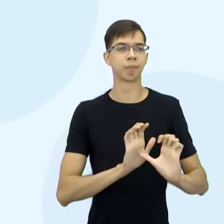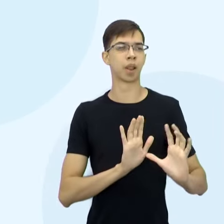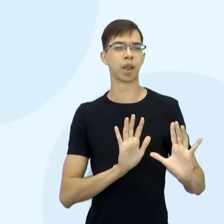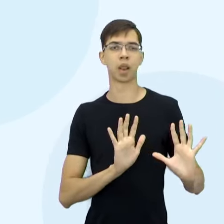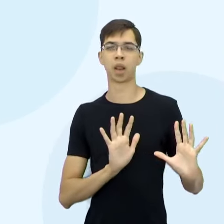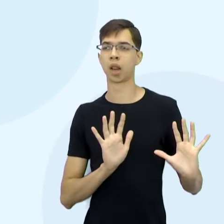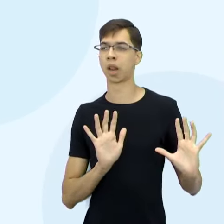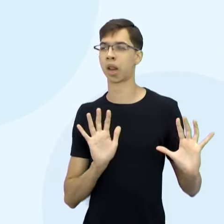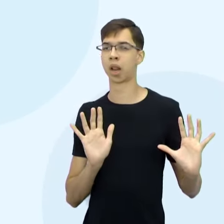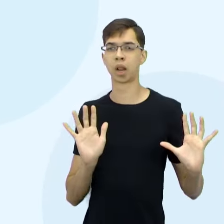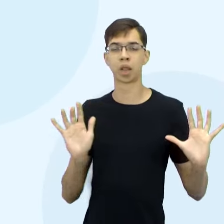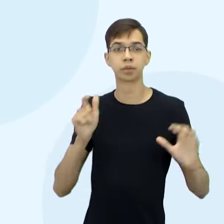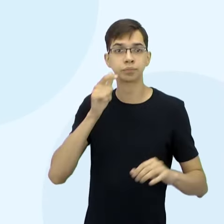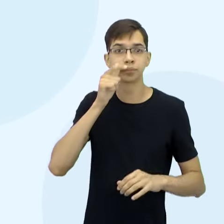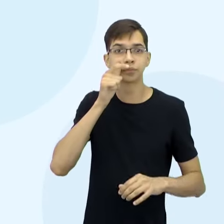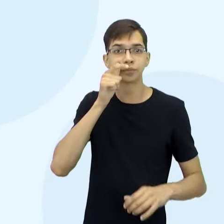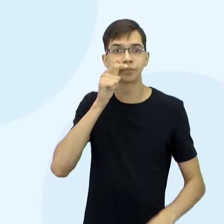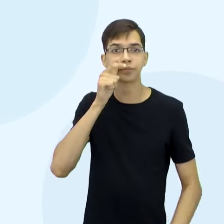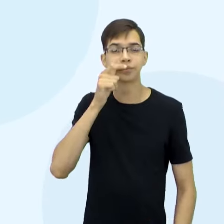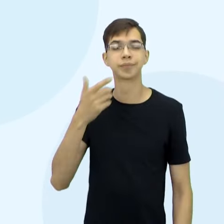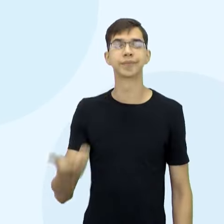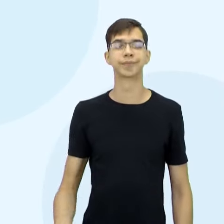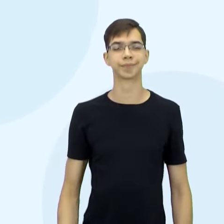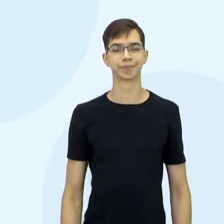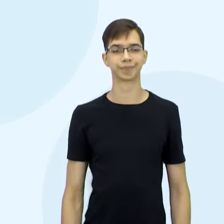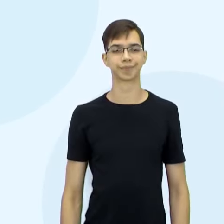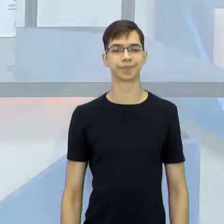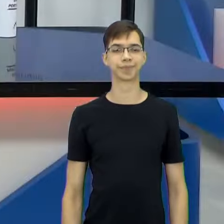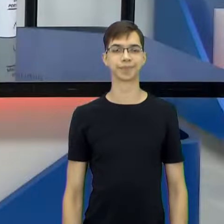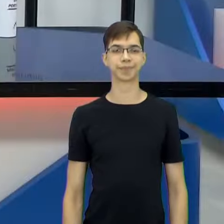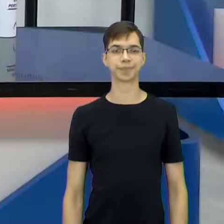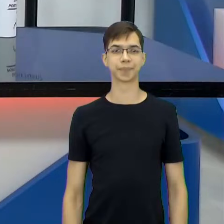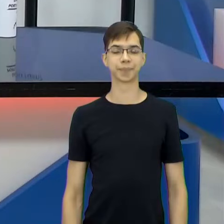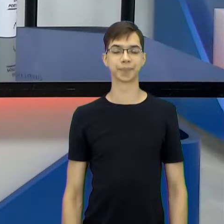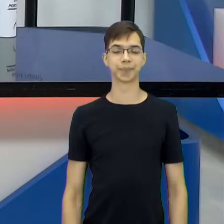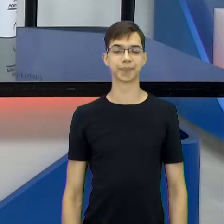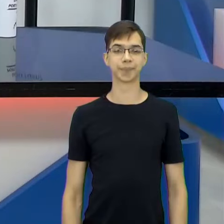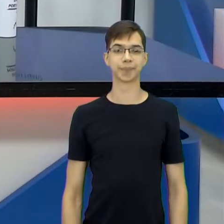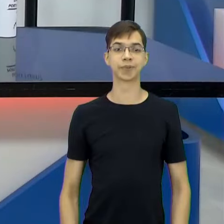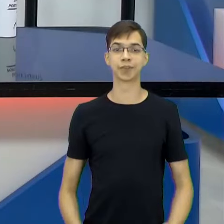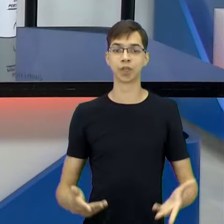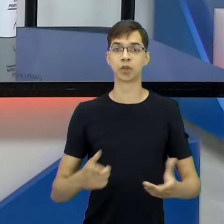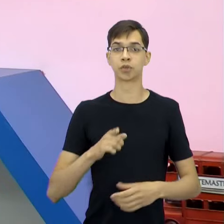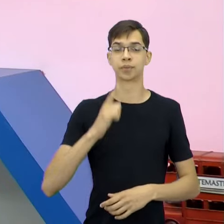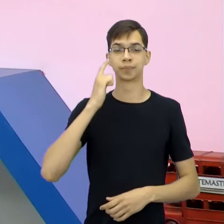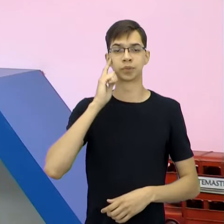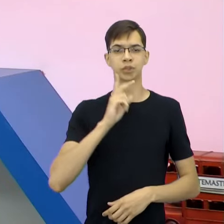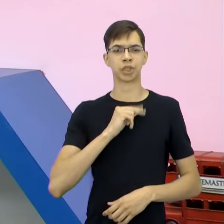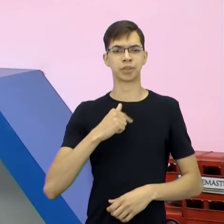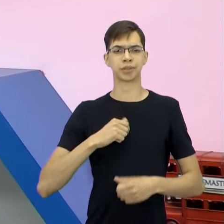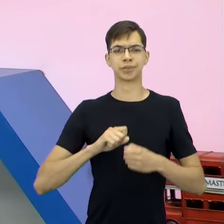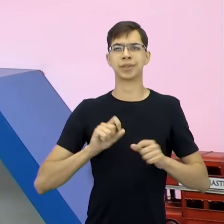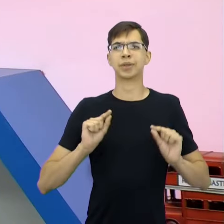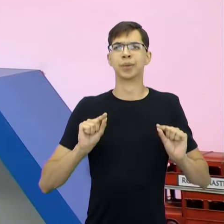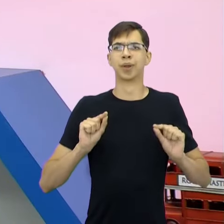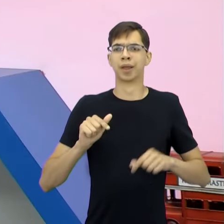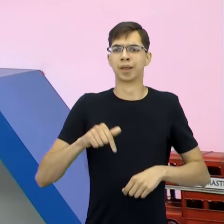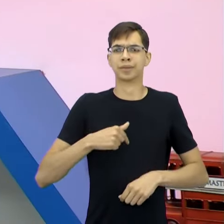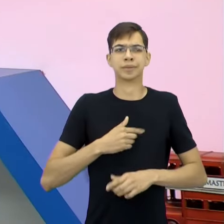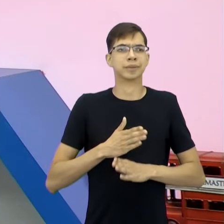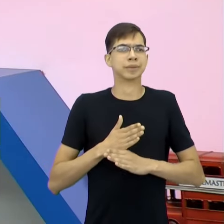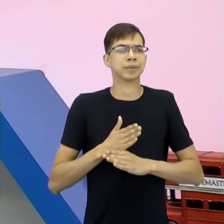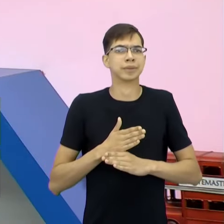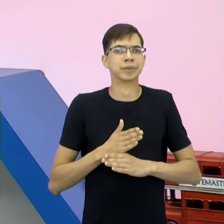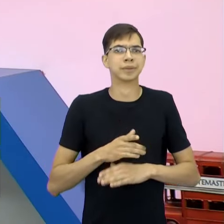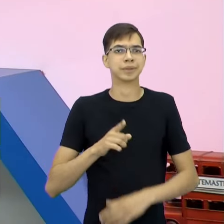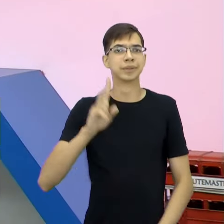assistir a tudo. Então, assim, Estava tão ali para você, gente, o eu estou fazendo aqui? Que te reportou a um... A